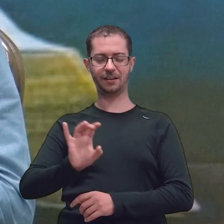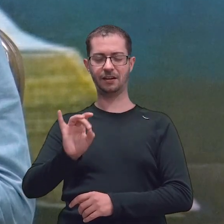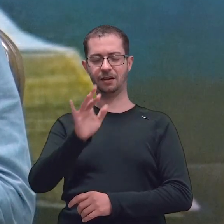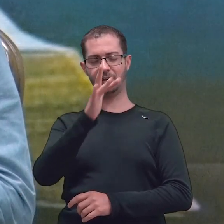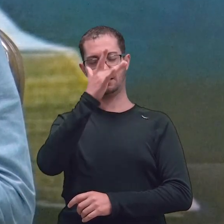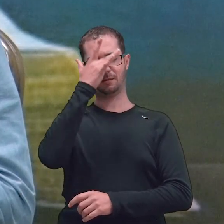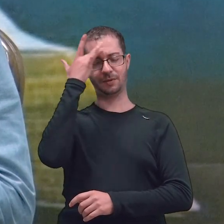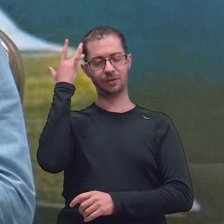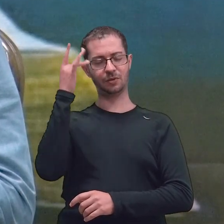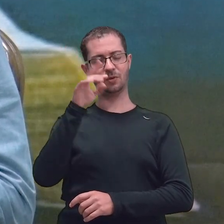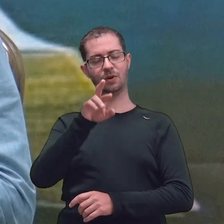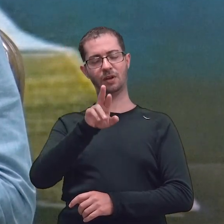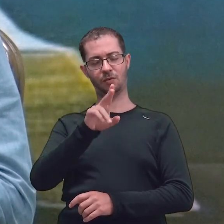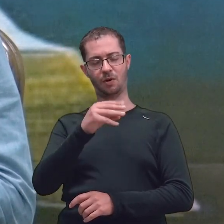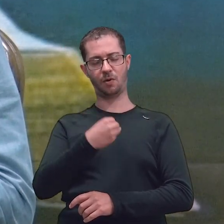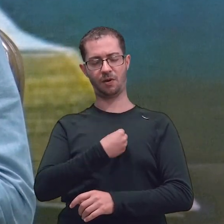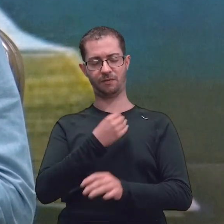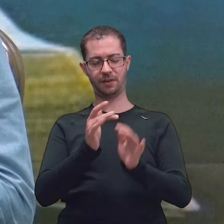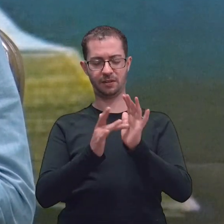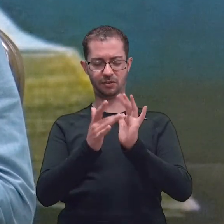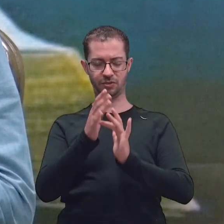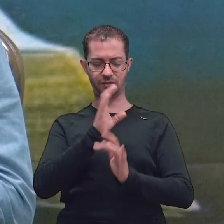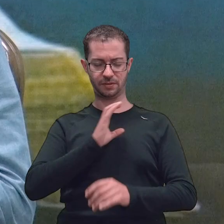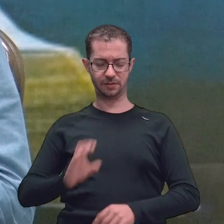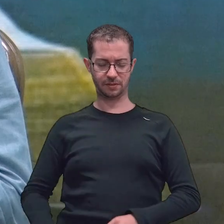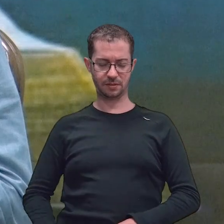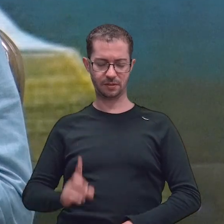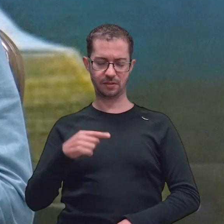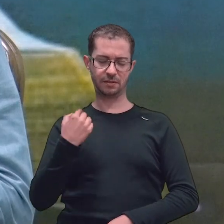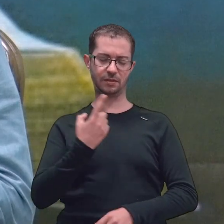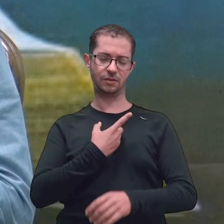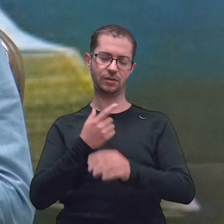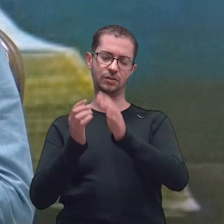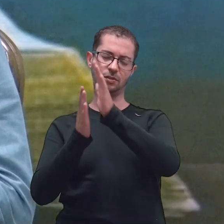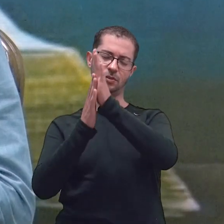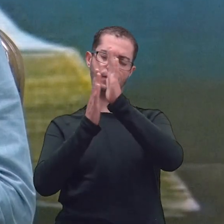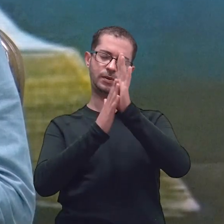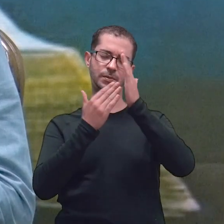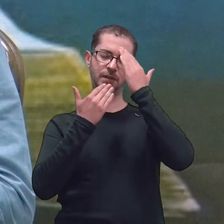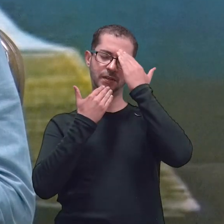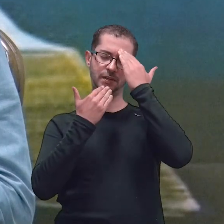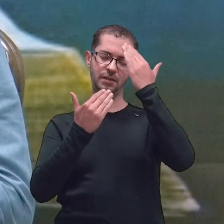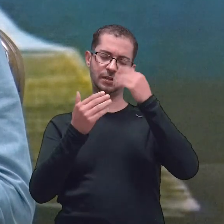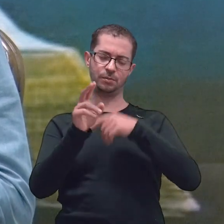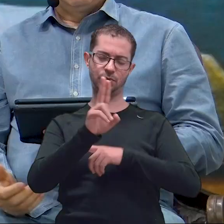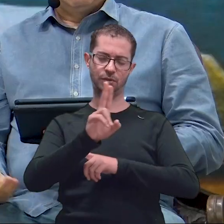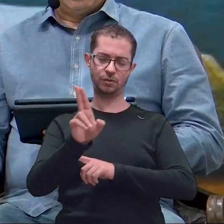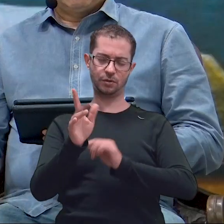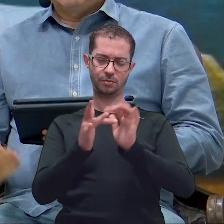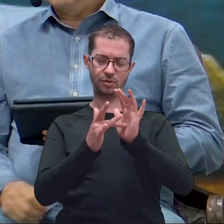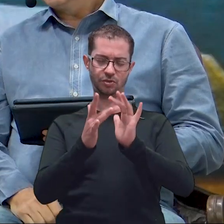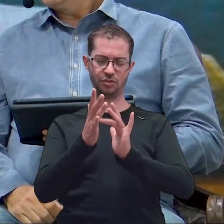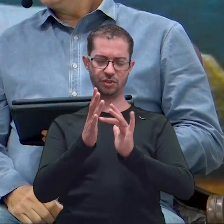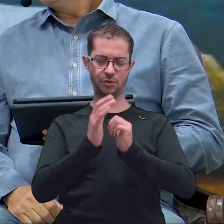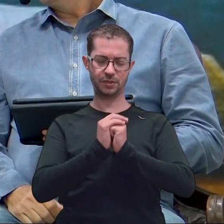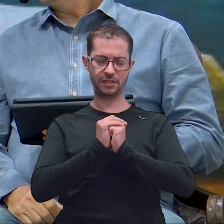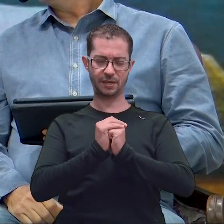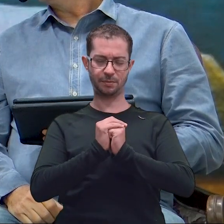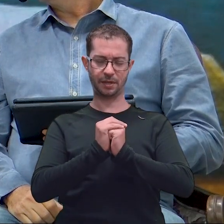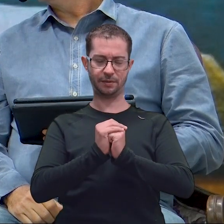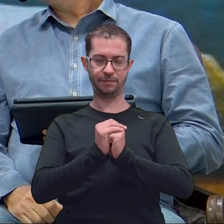vida de Cristo em nós. Nós Te louvamos e Te agradecemos no nome Dele. Amém. Marcos,